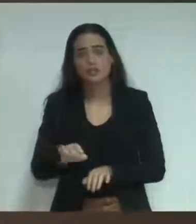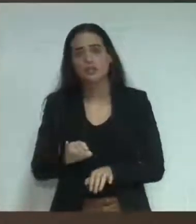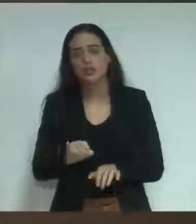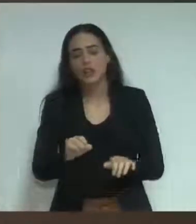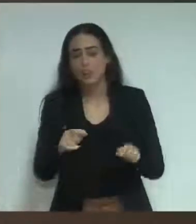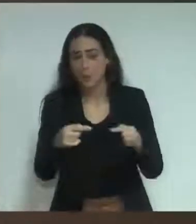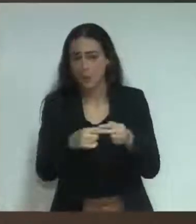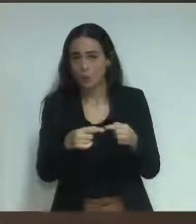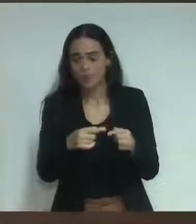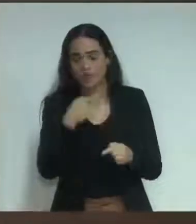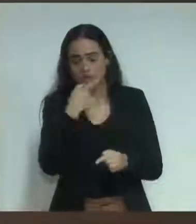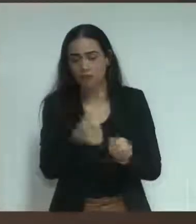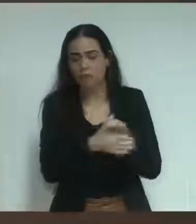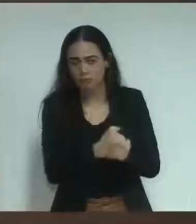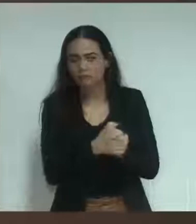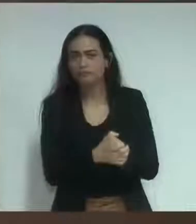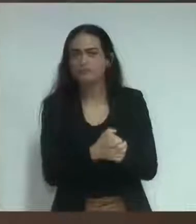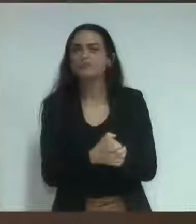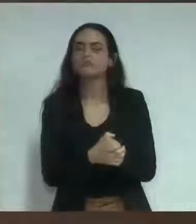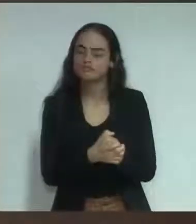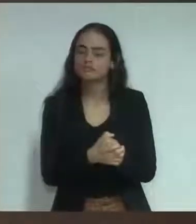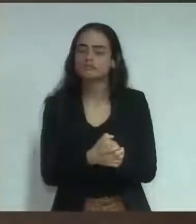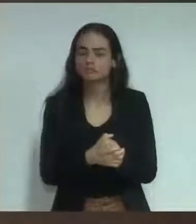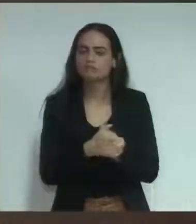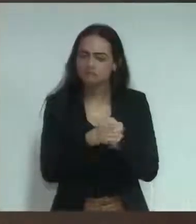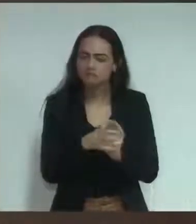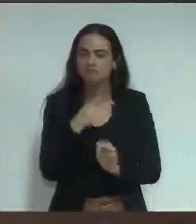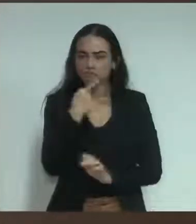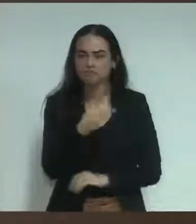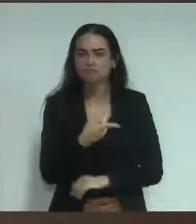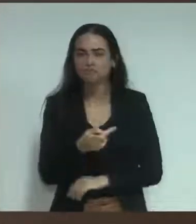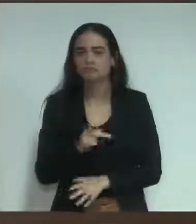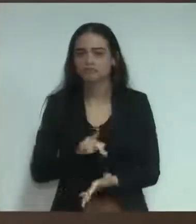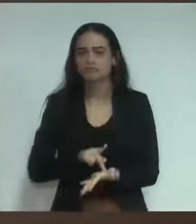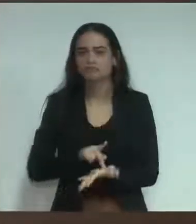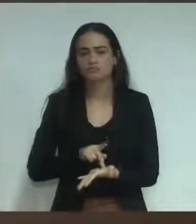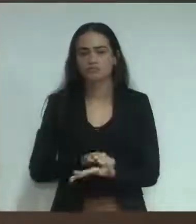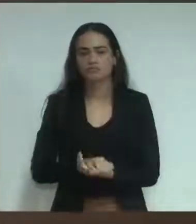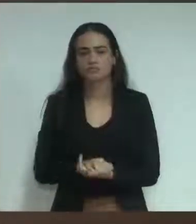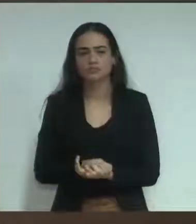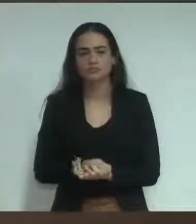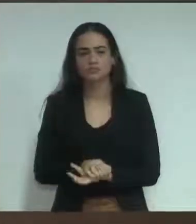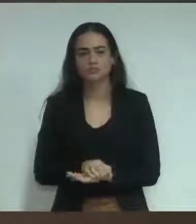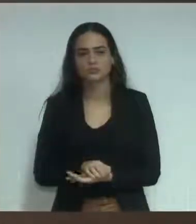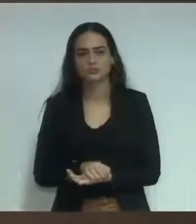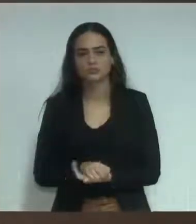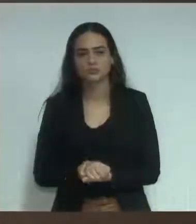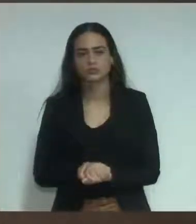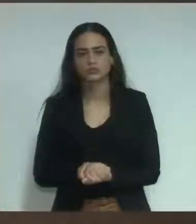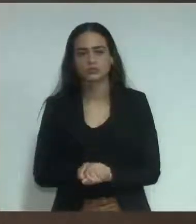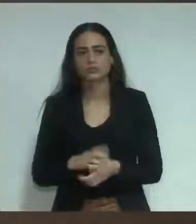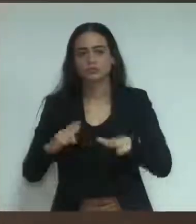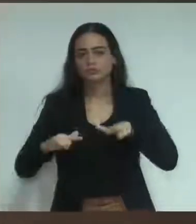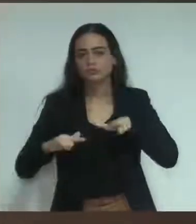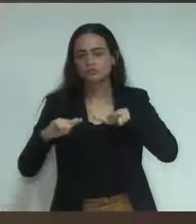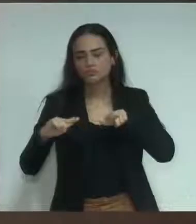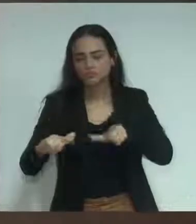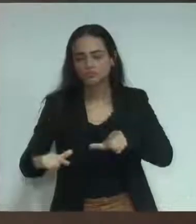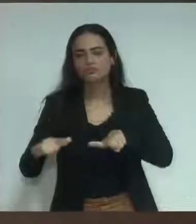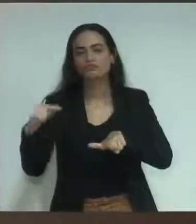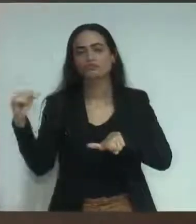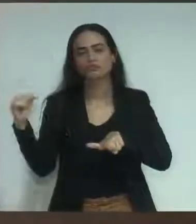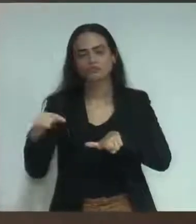caso. E, nesse caso da conquista do SEBAS, que havia sido perdido, o certificado de